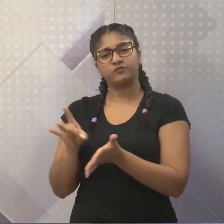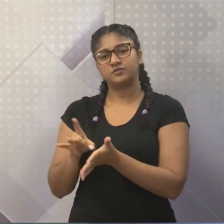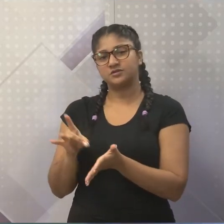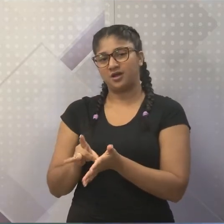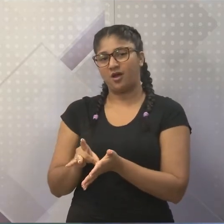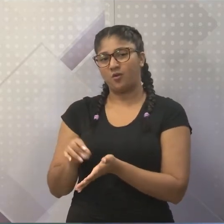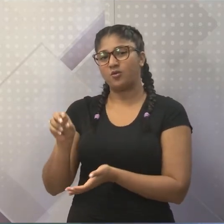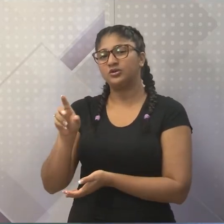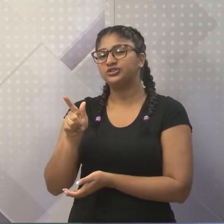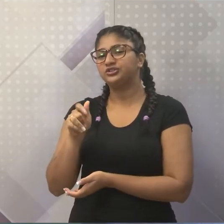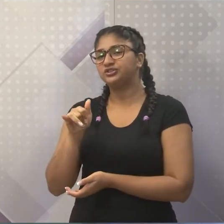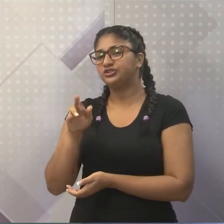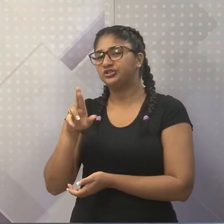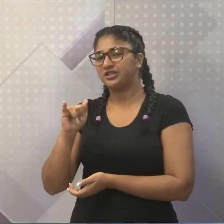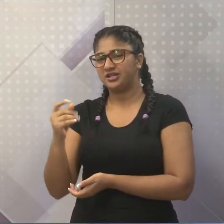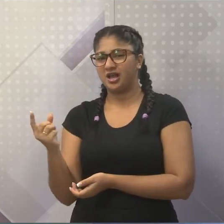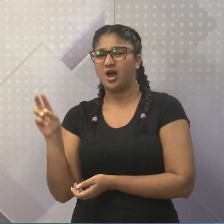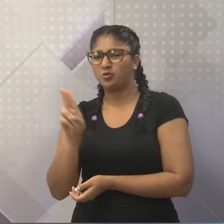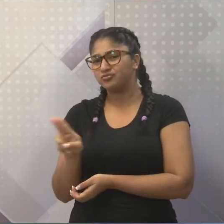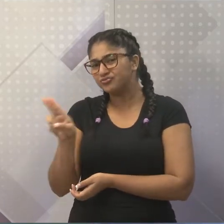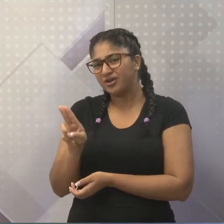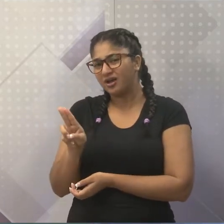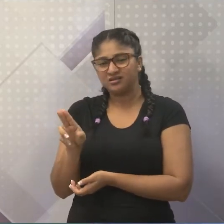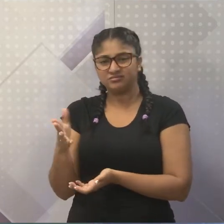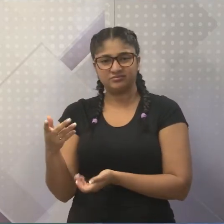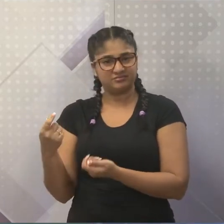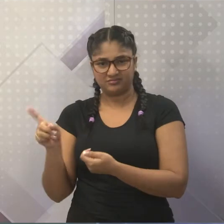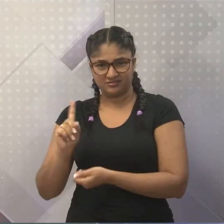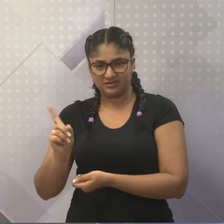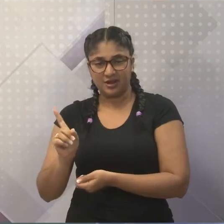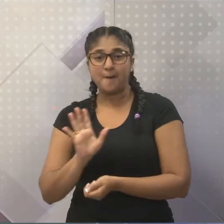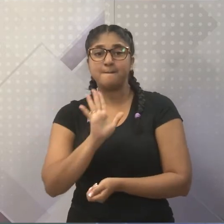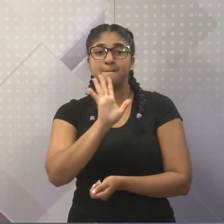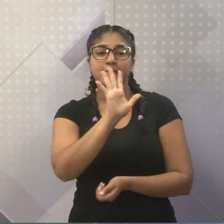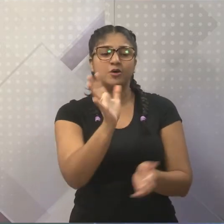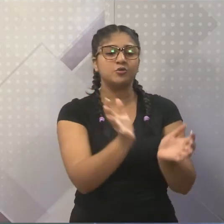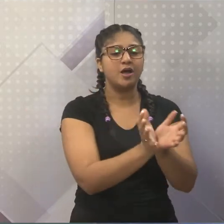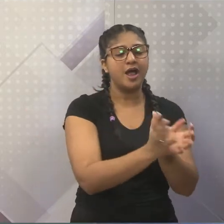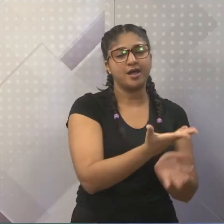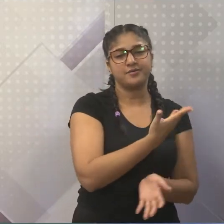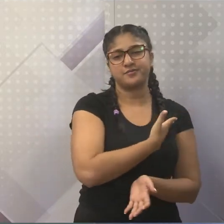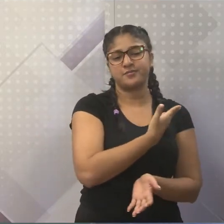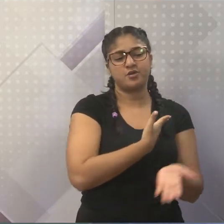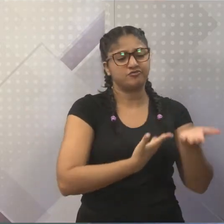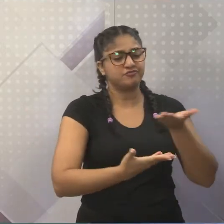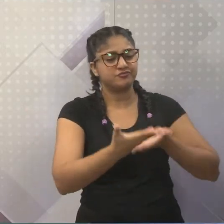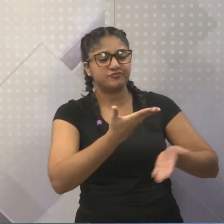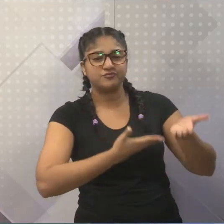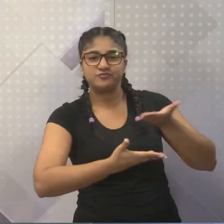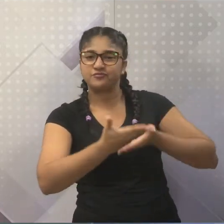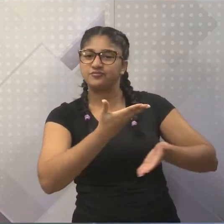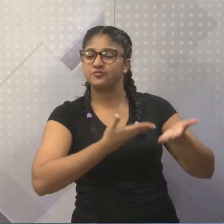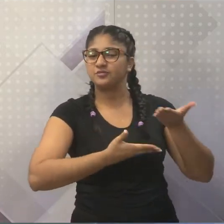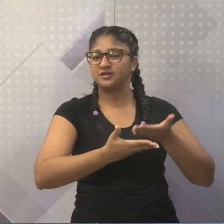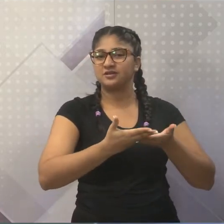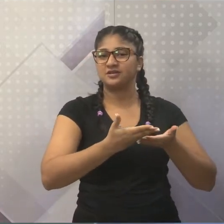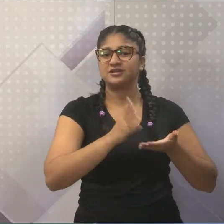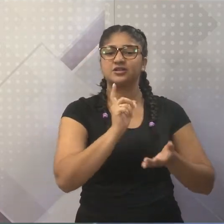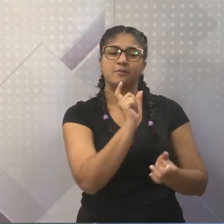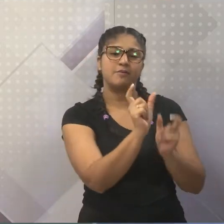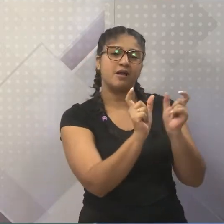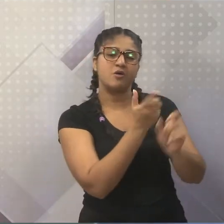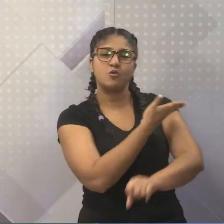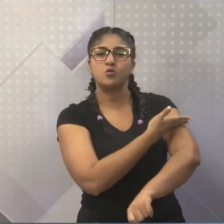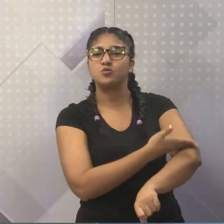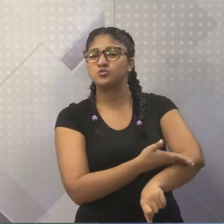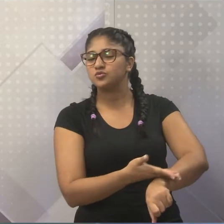você não vai usar gíria, certo? Mas se você estiver em um ambiente de amigos, interativo, que é o jargão que é... Em